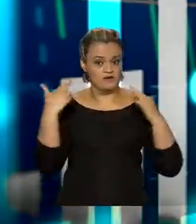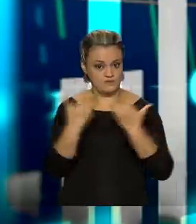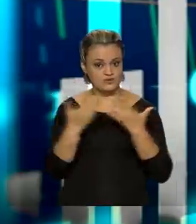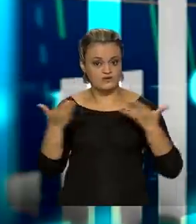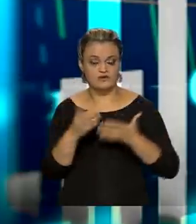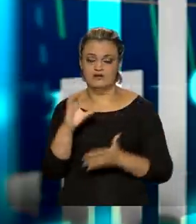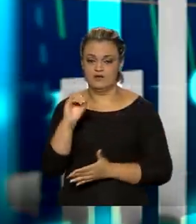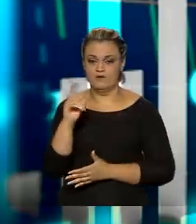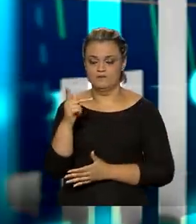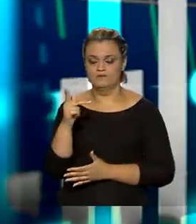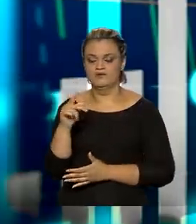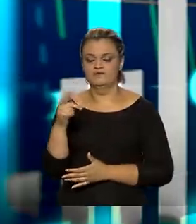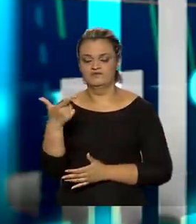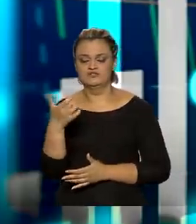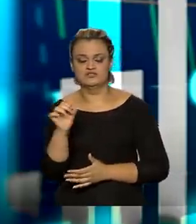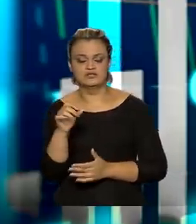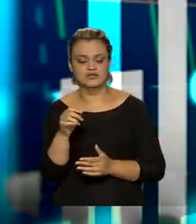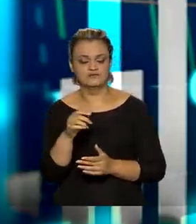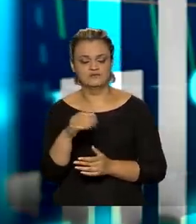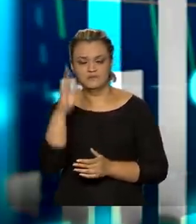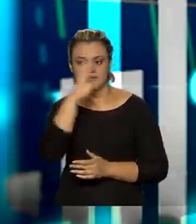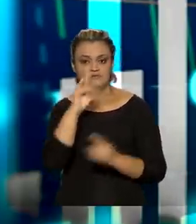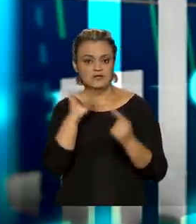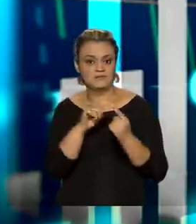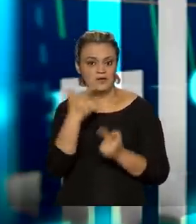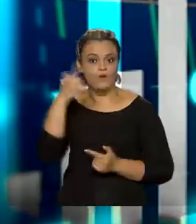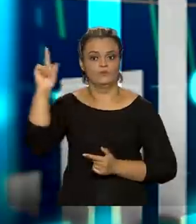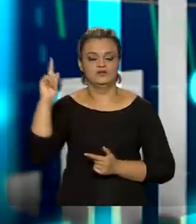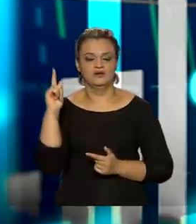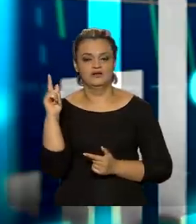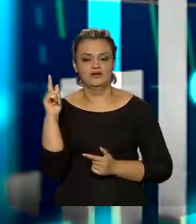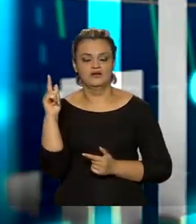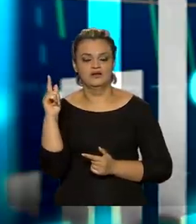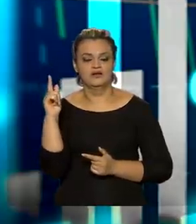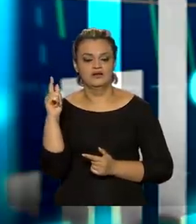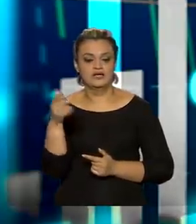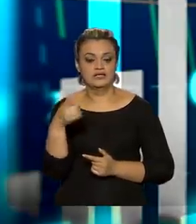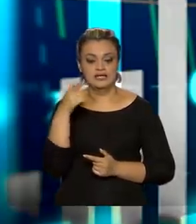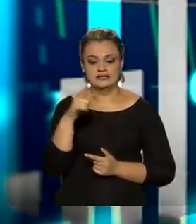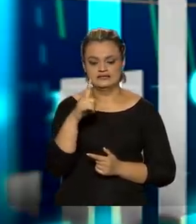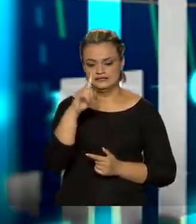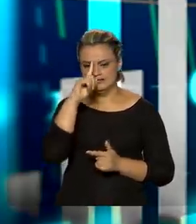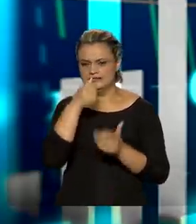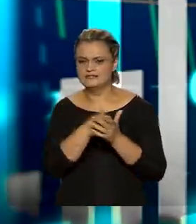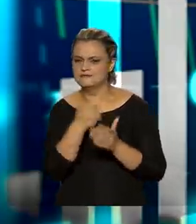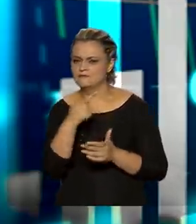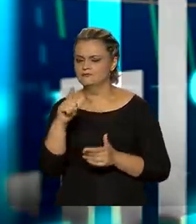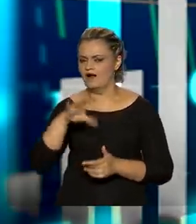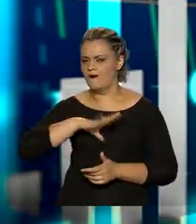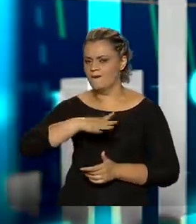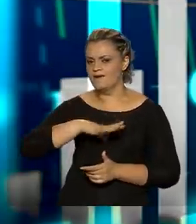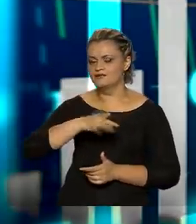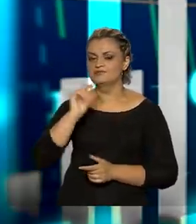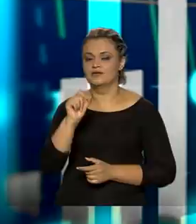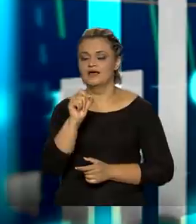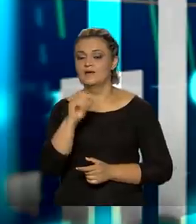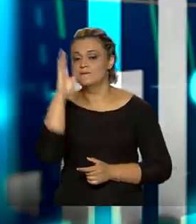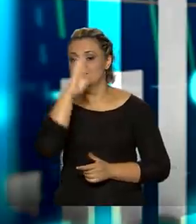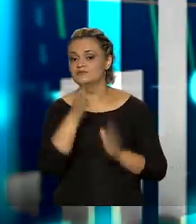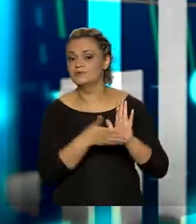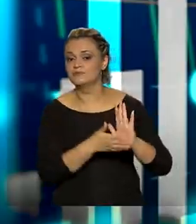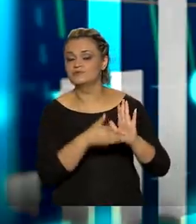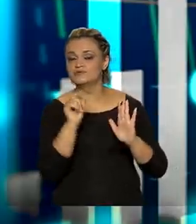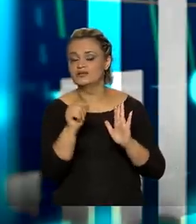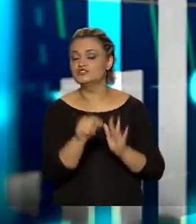da COP26, a posição do Brasil evoluiu e o Brasil está trazendo uma posição ainda mais arrojada, ainda mais ousada, e o Brasil se propôs,